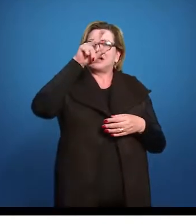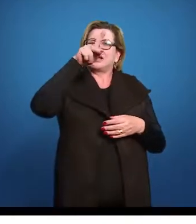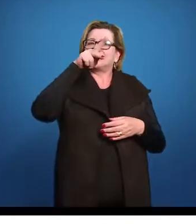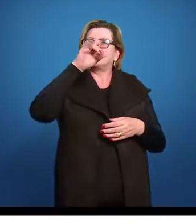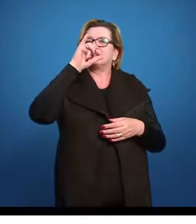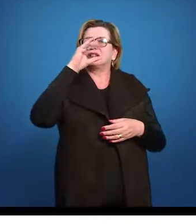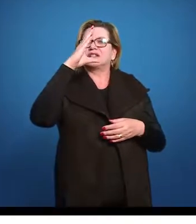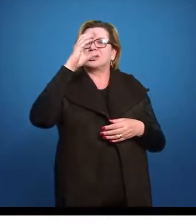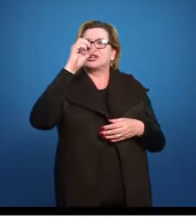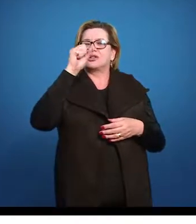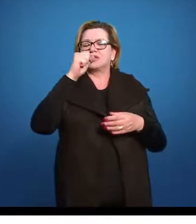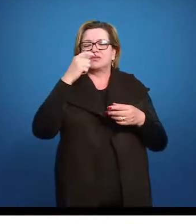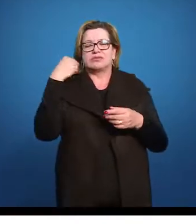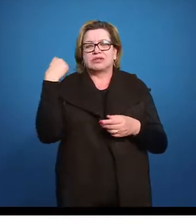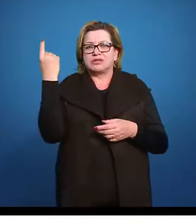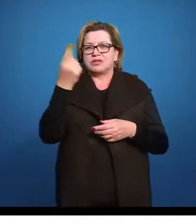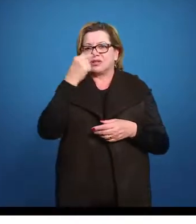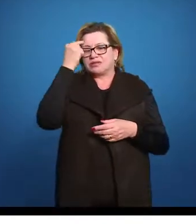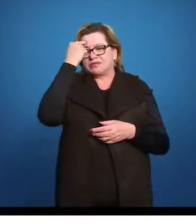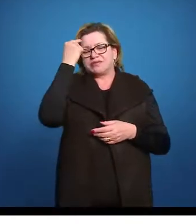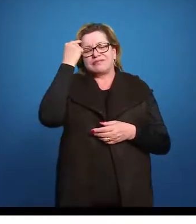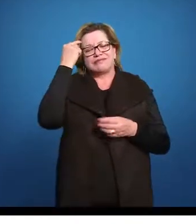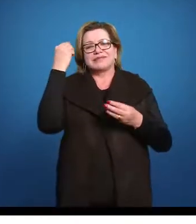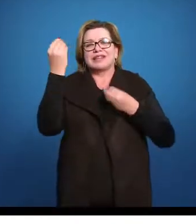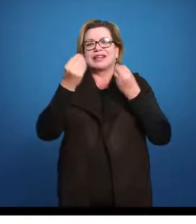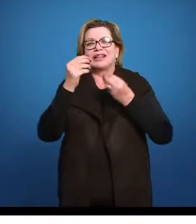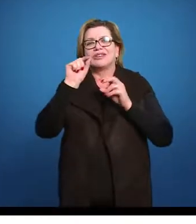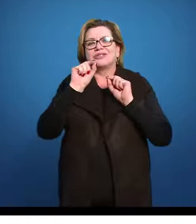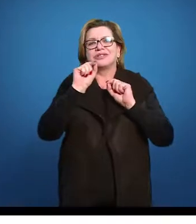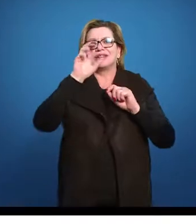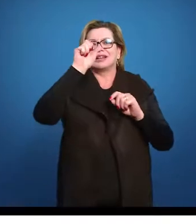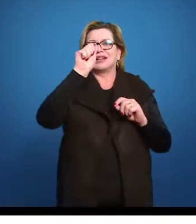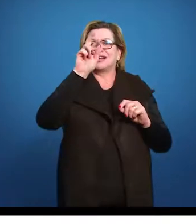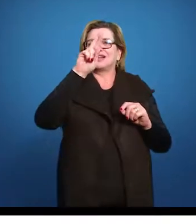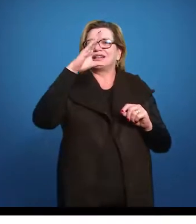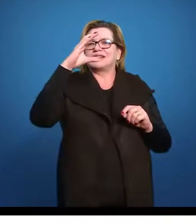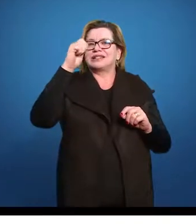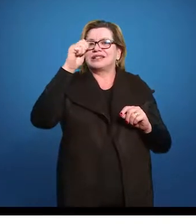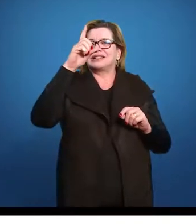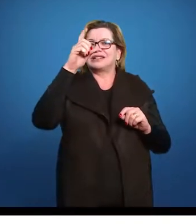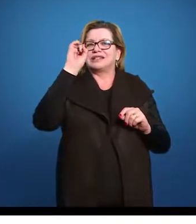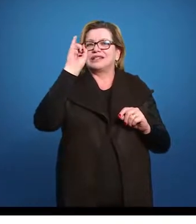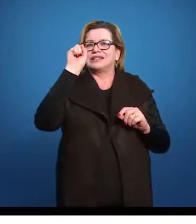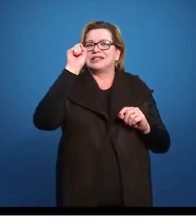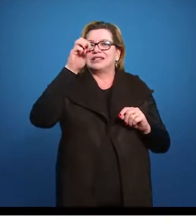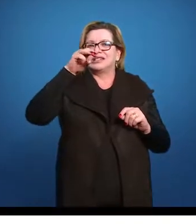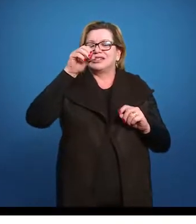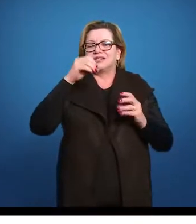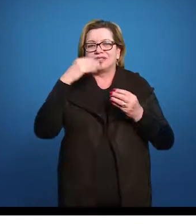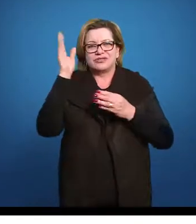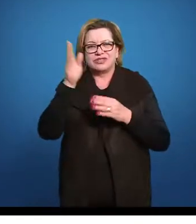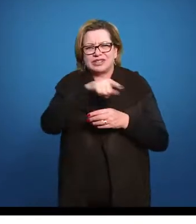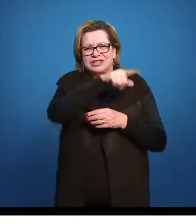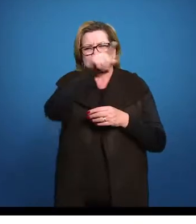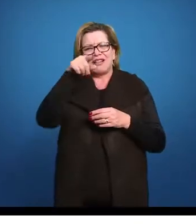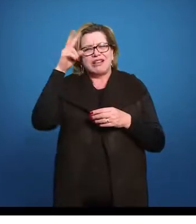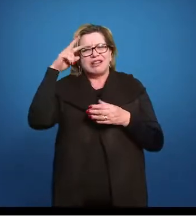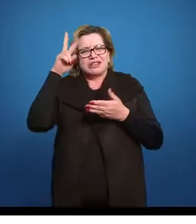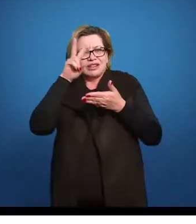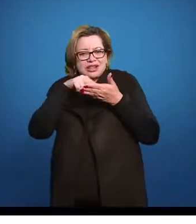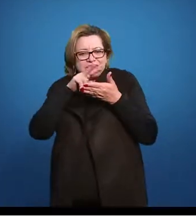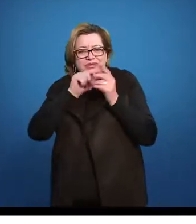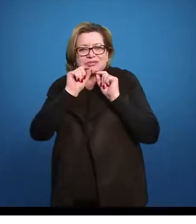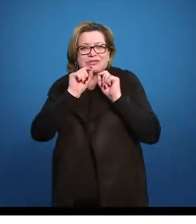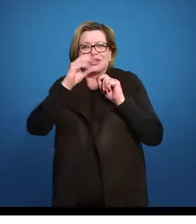para a gente pensar no arcadismo. Vocês já devem lembrar que nós lemos, em introdução aos estudos literários, a